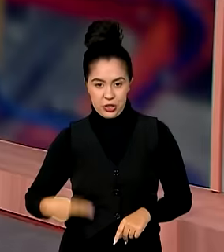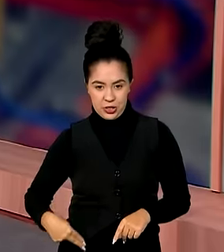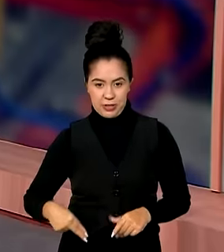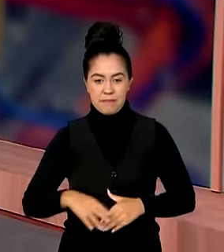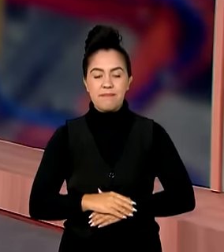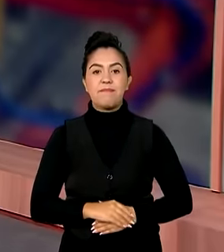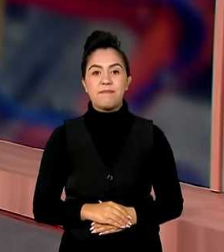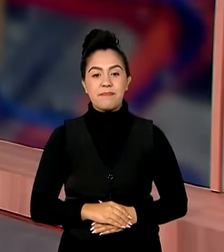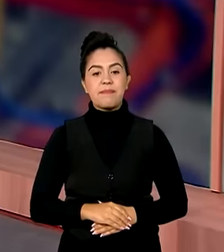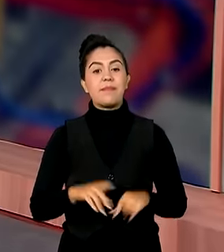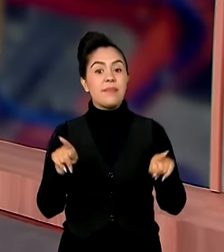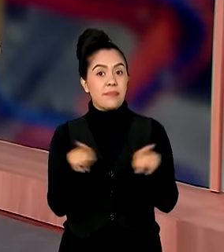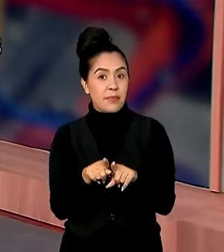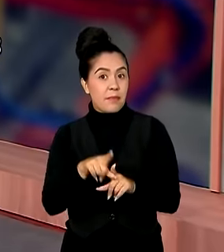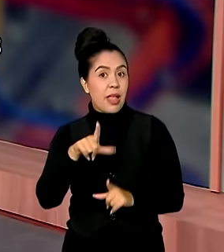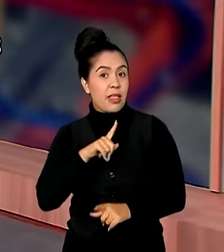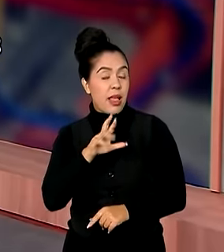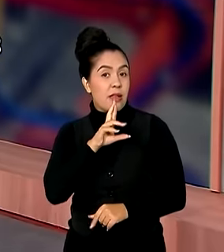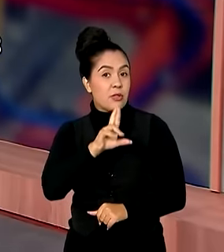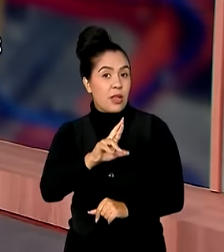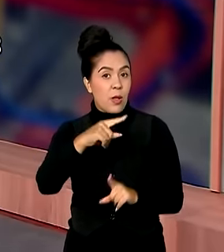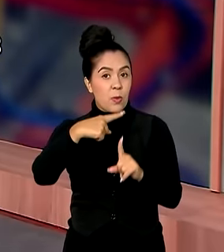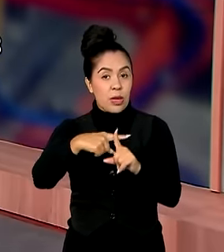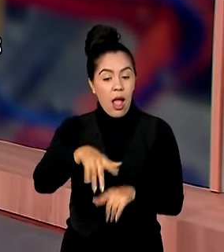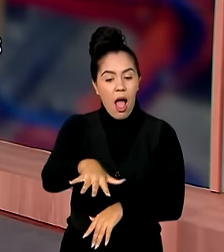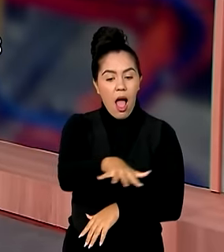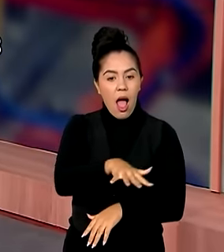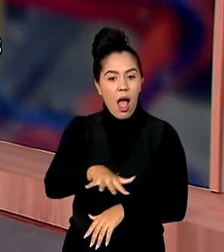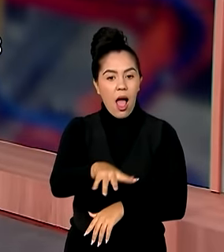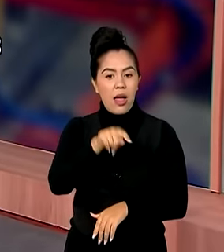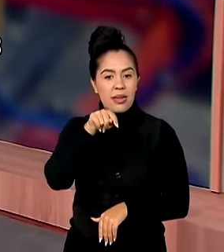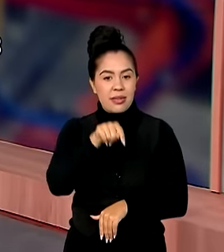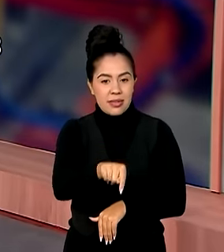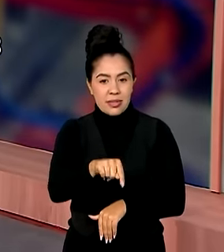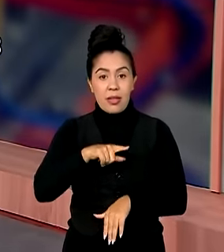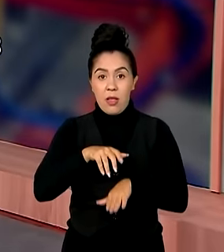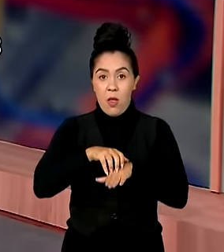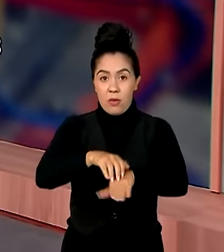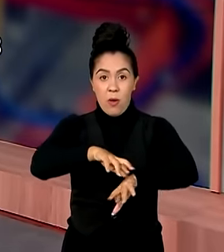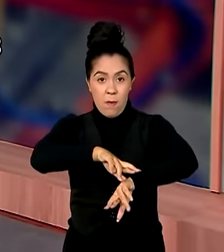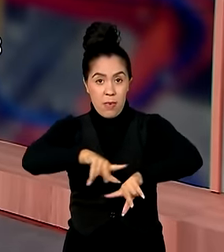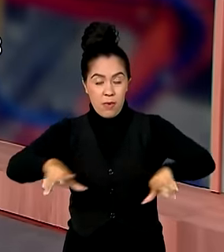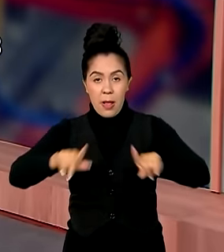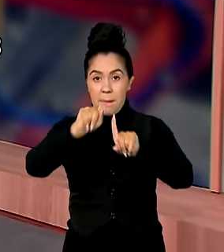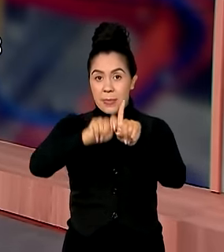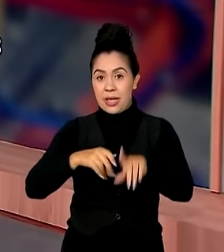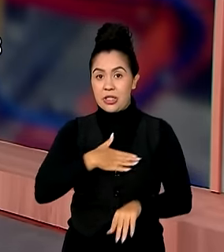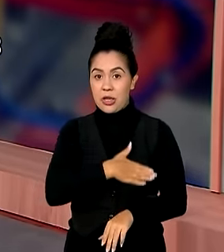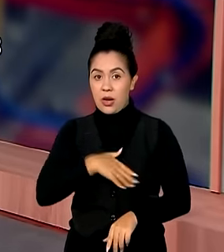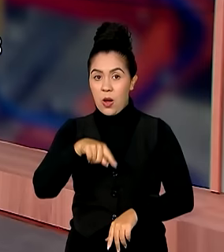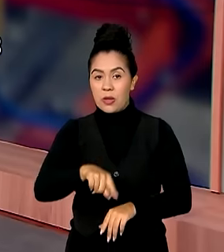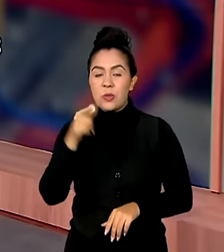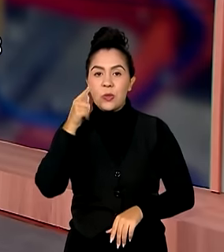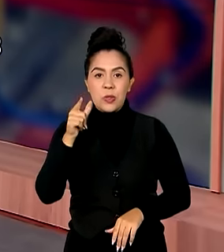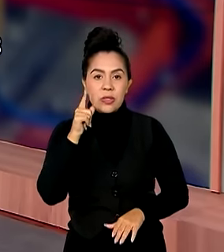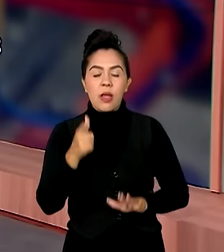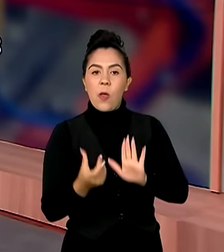Resultados positivos também no setor automobilístico. Em agosto, o Brasil produziu mais de